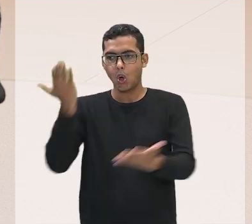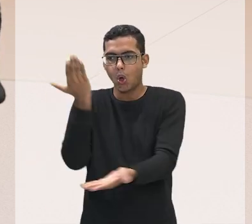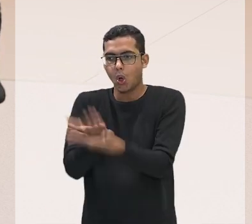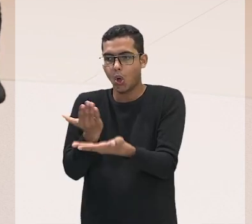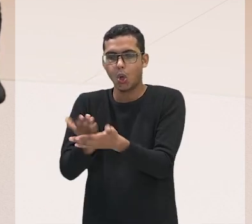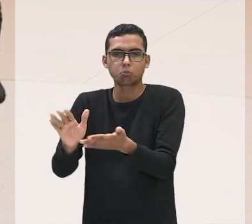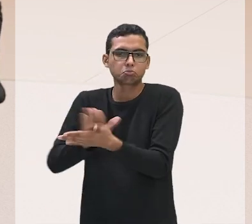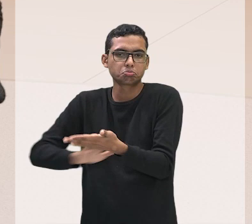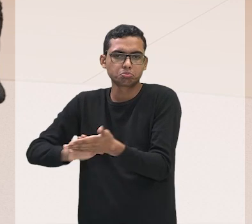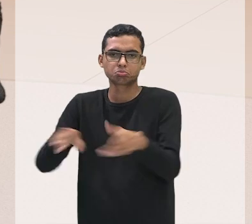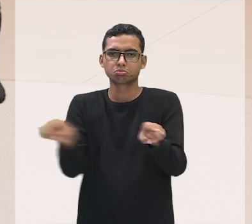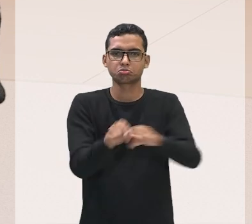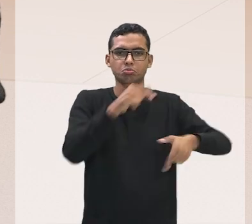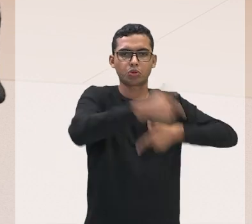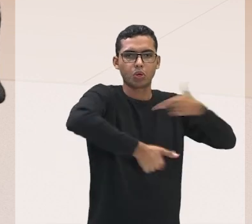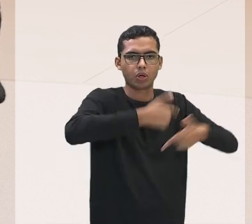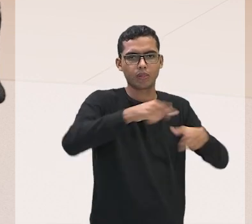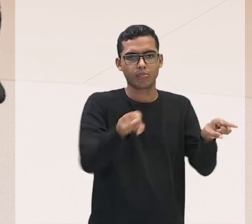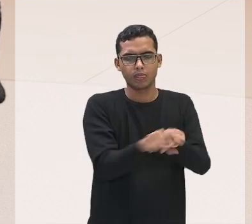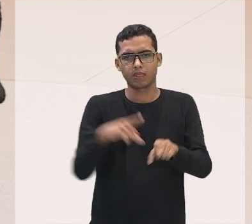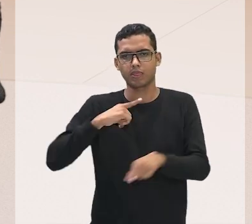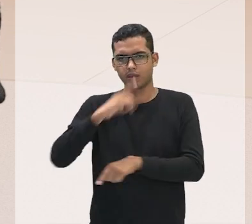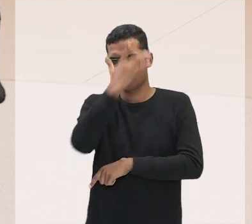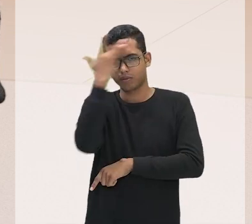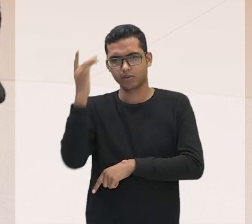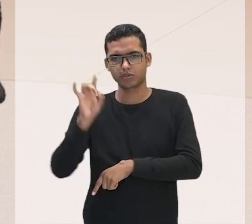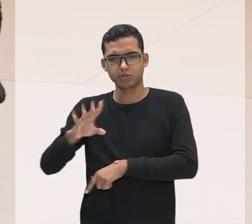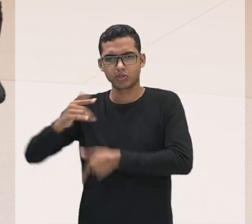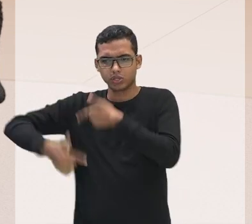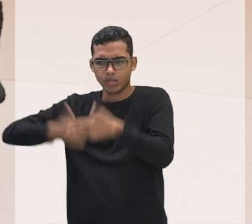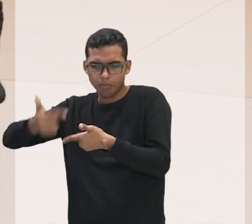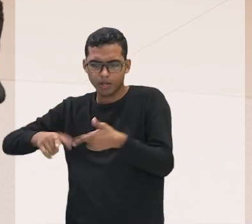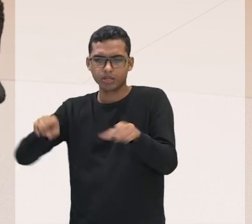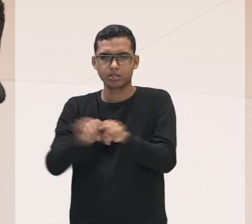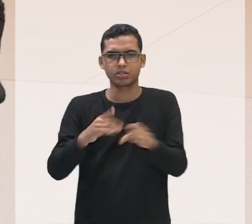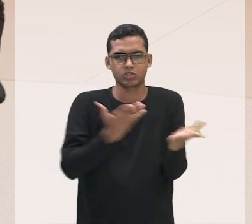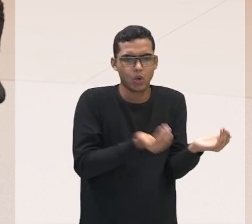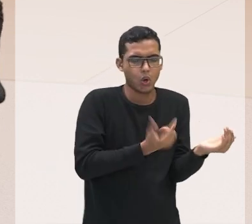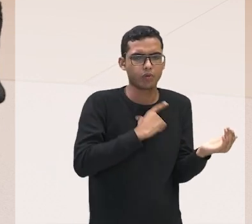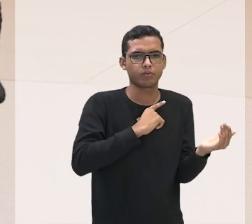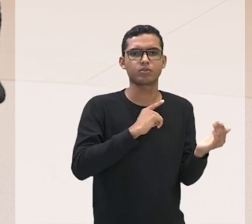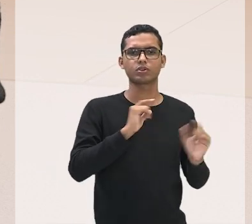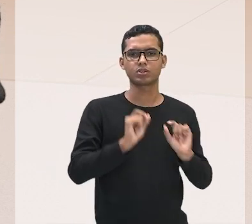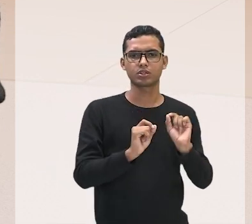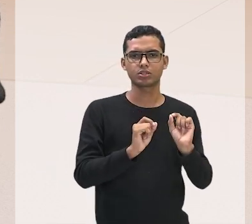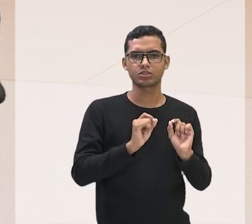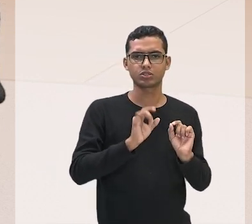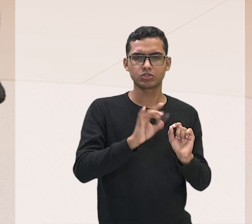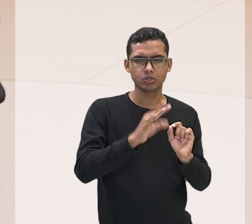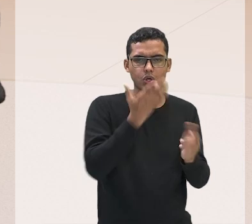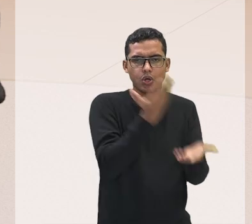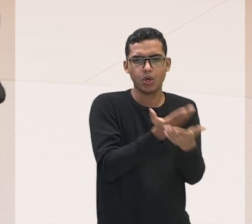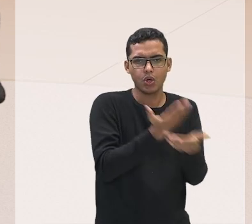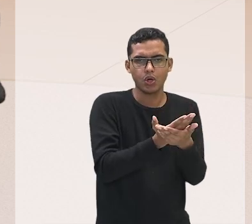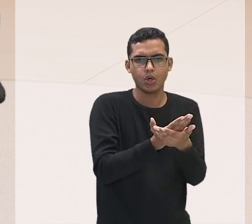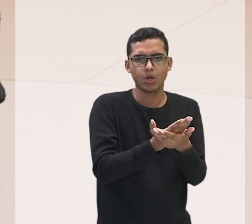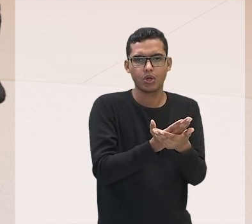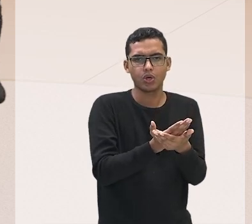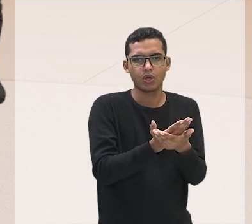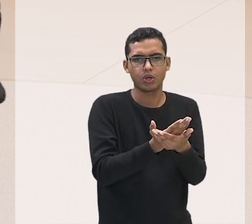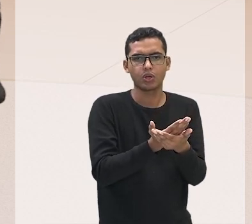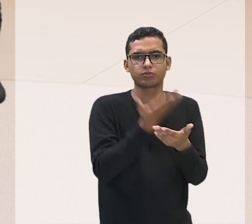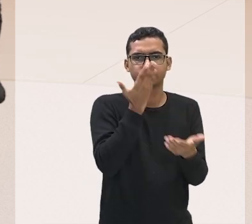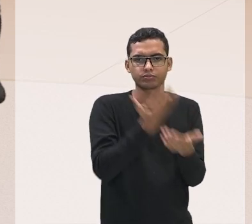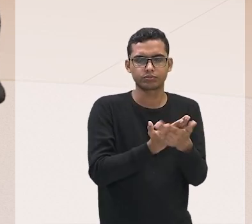tem jovem que está estudando e trabalhando tem jovem que está só trabalhando e não está estudando é outro problema tem jovem que está só estudando tem jovem que está